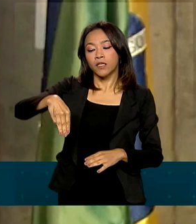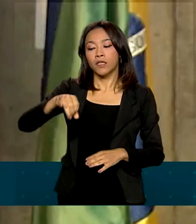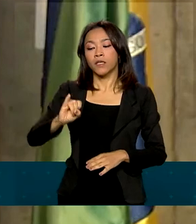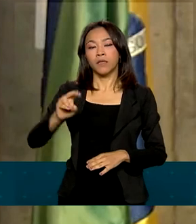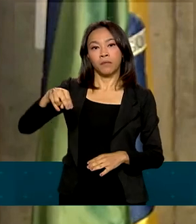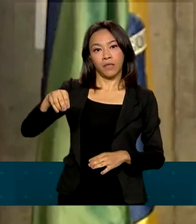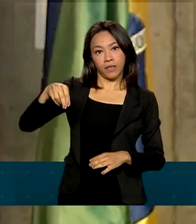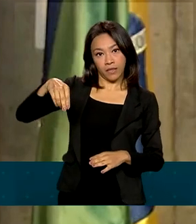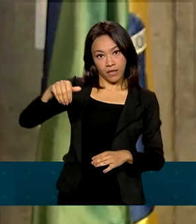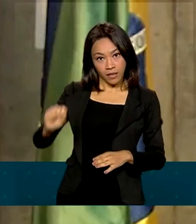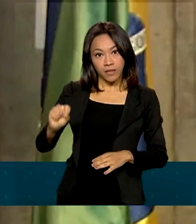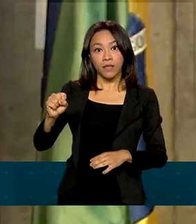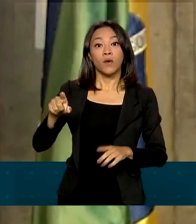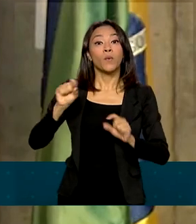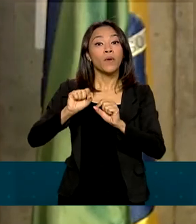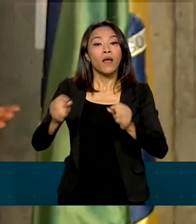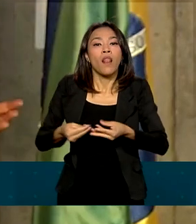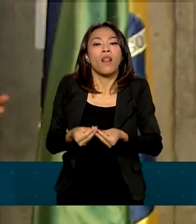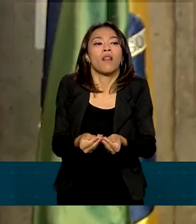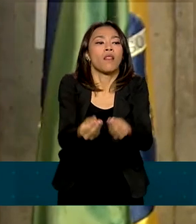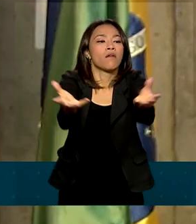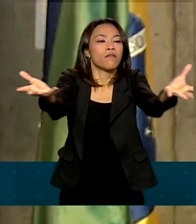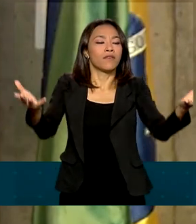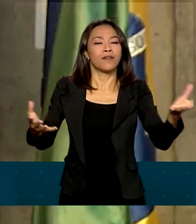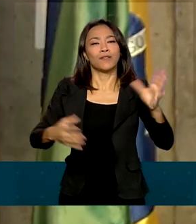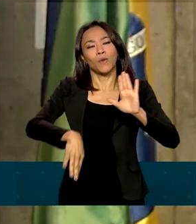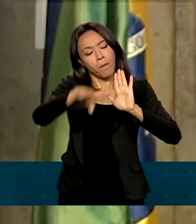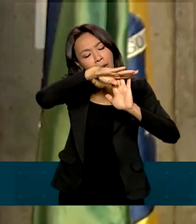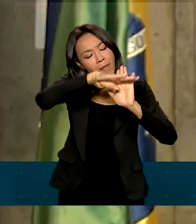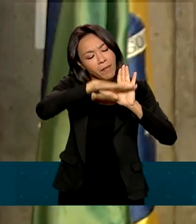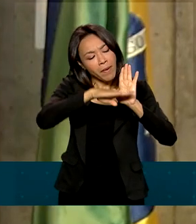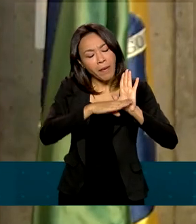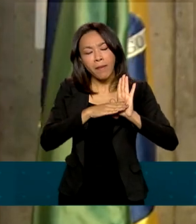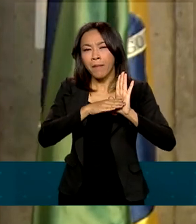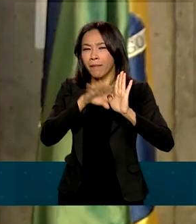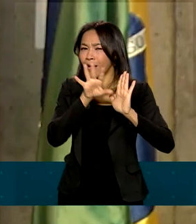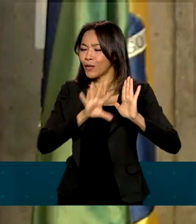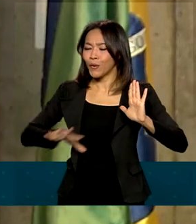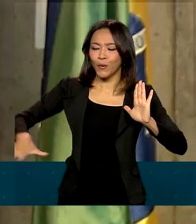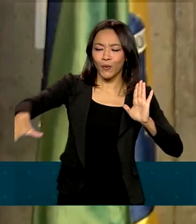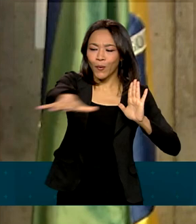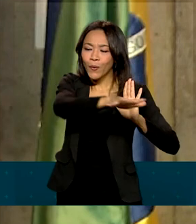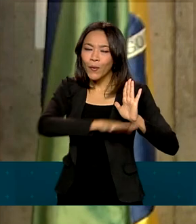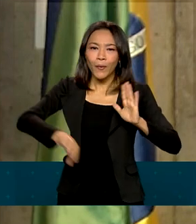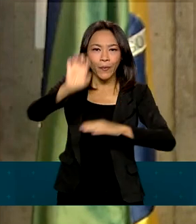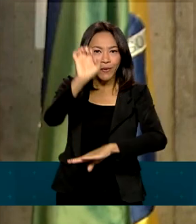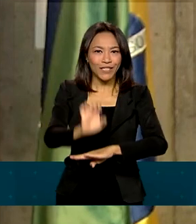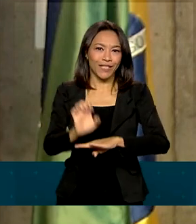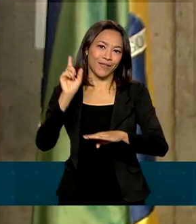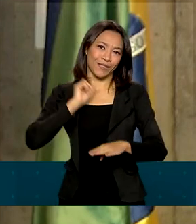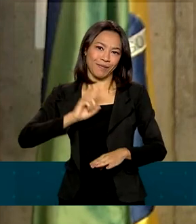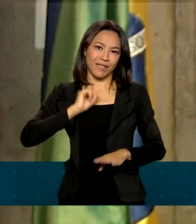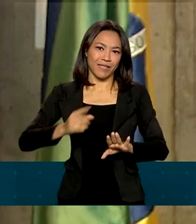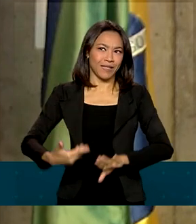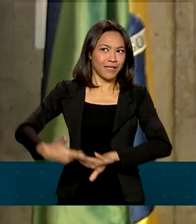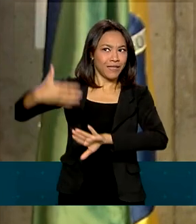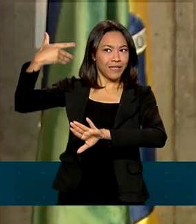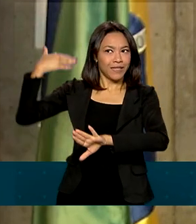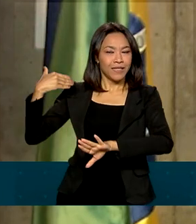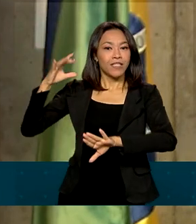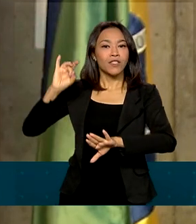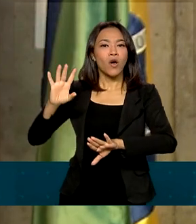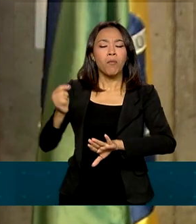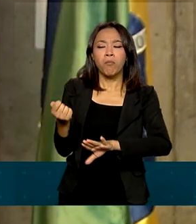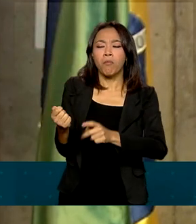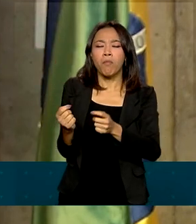e trazendo conteúdos para toda a população aqui em Minas, que no passado estava restringido a